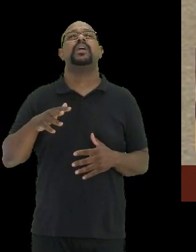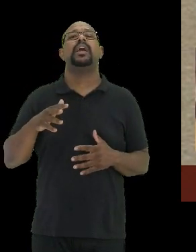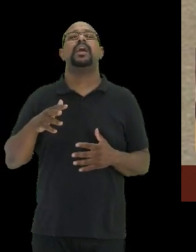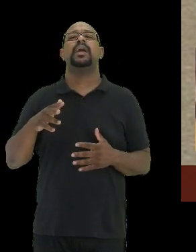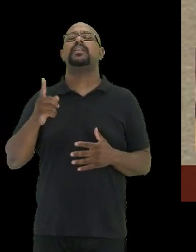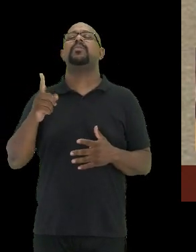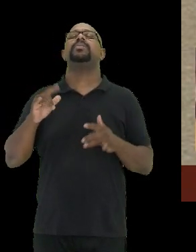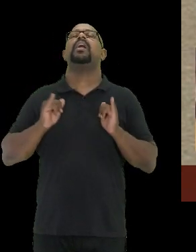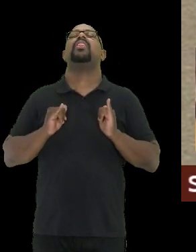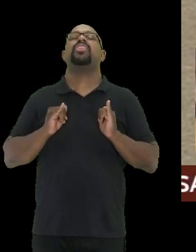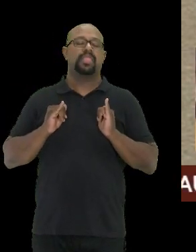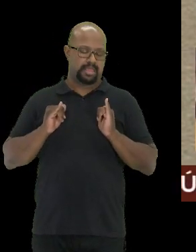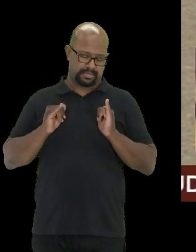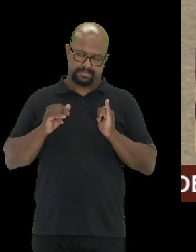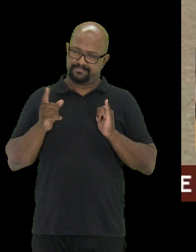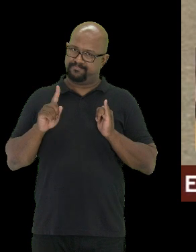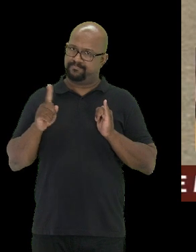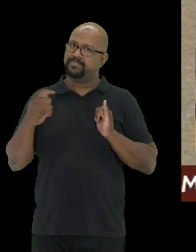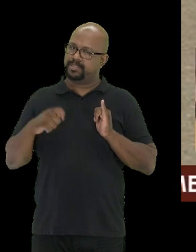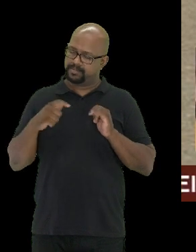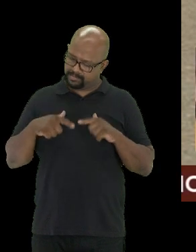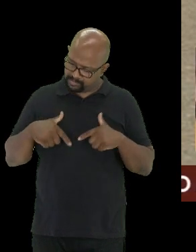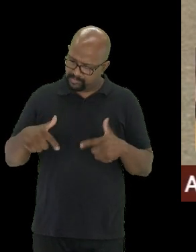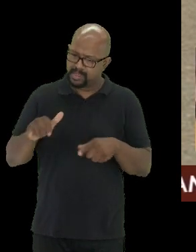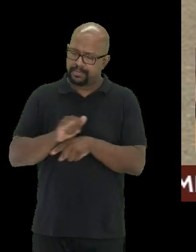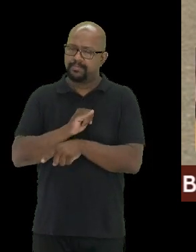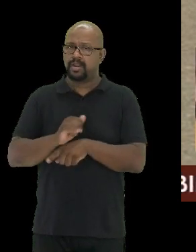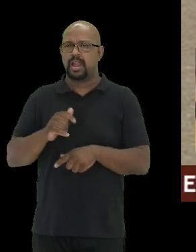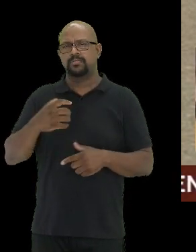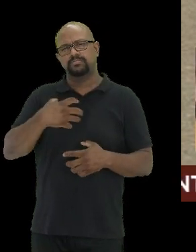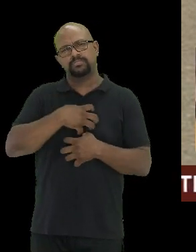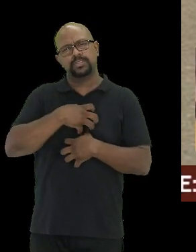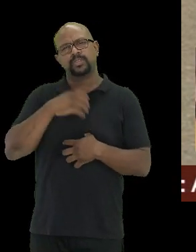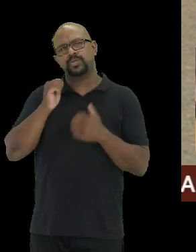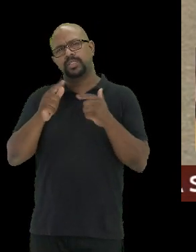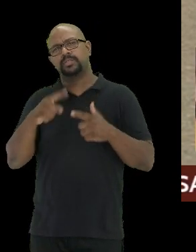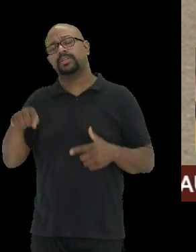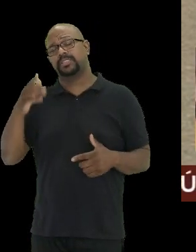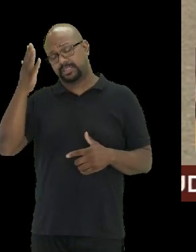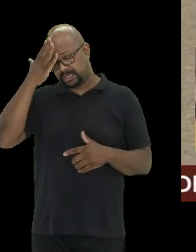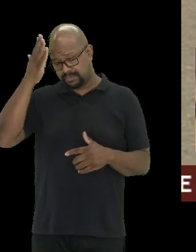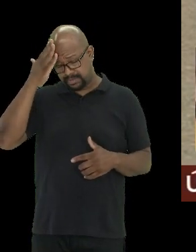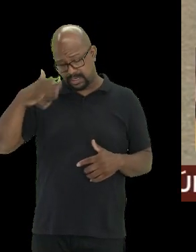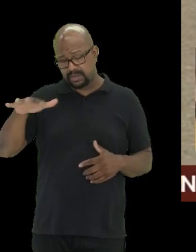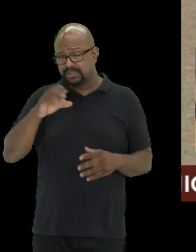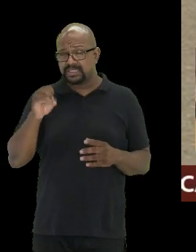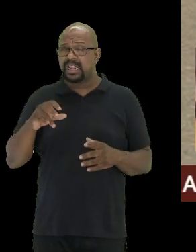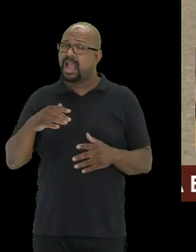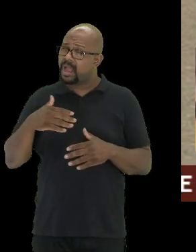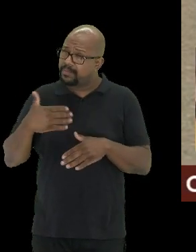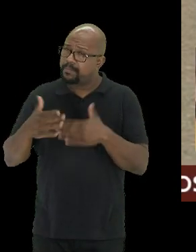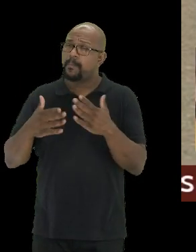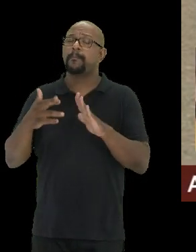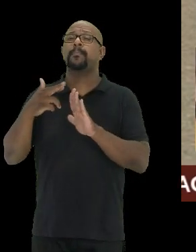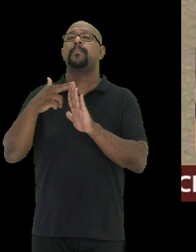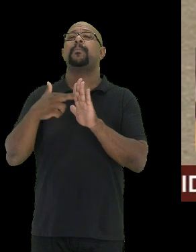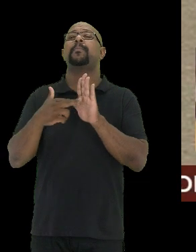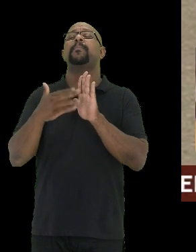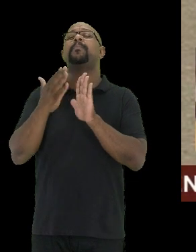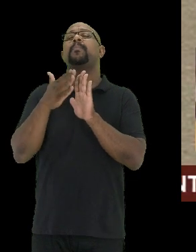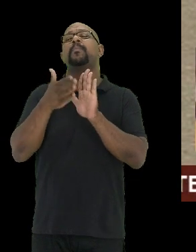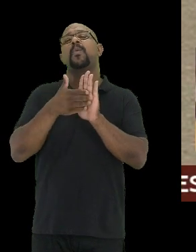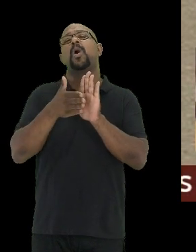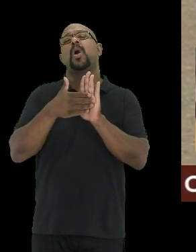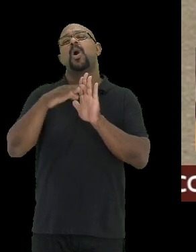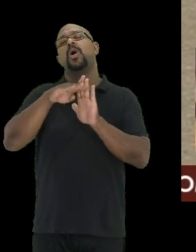acomodar. Nós precisamos aprimorar o senso triste para saber que nossos protocolos precisam ser aprimorados, que nosso nível de análise precisa ser